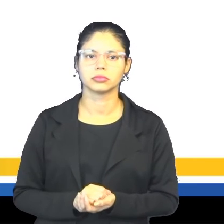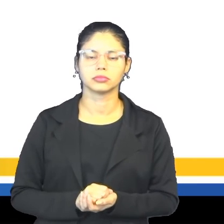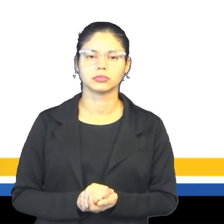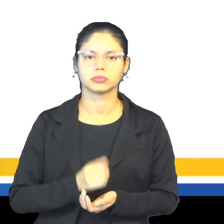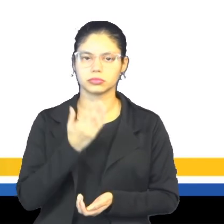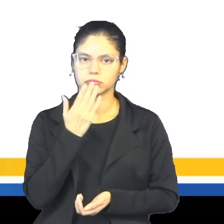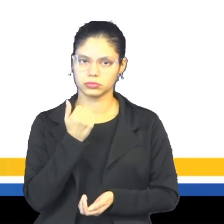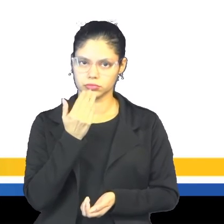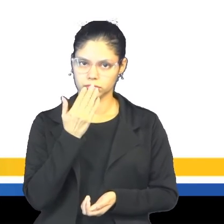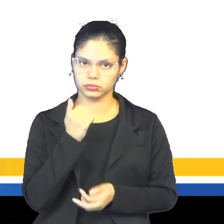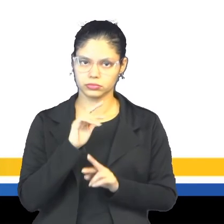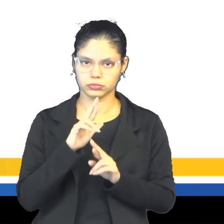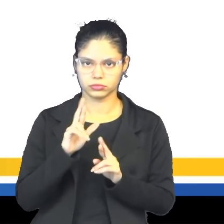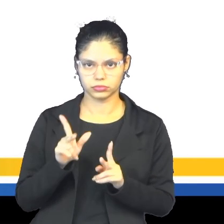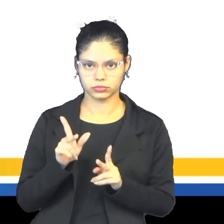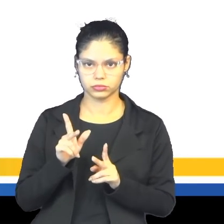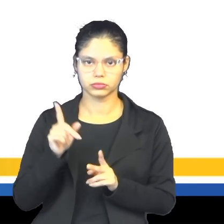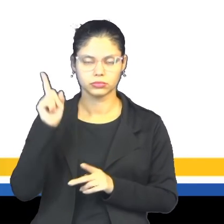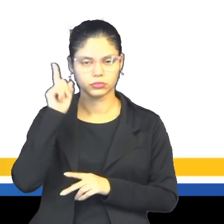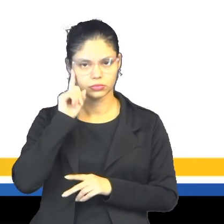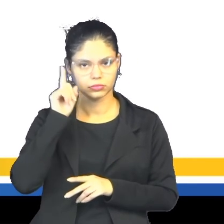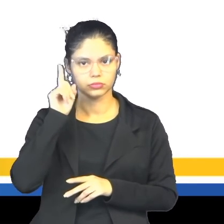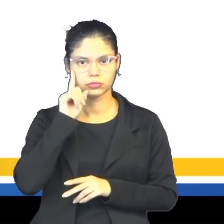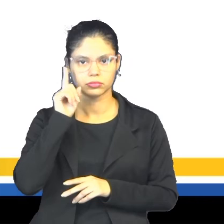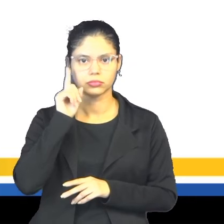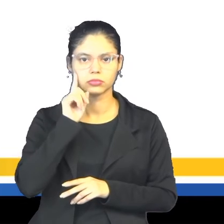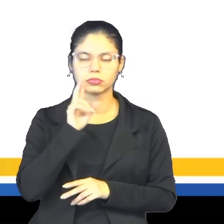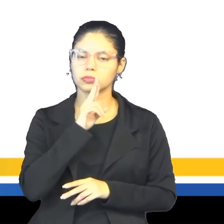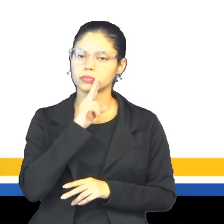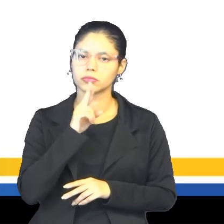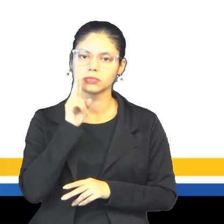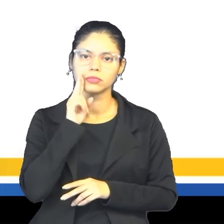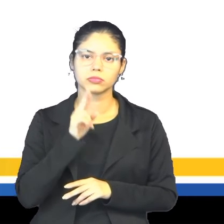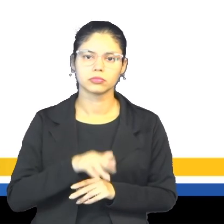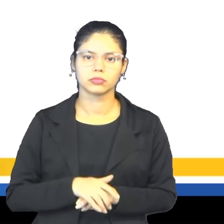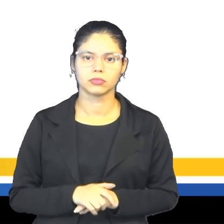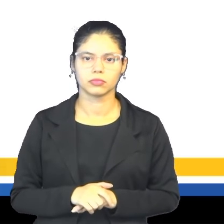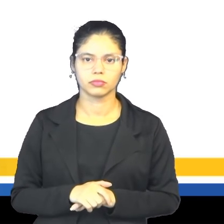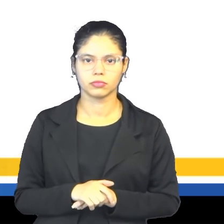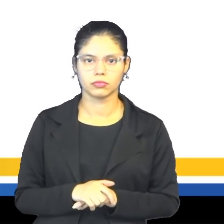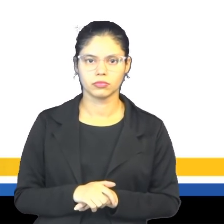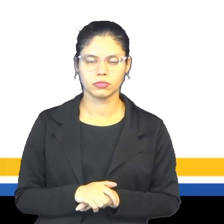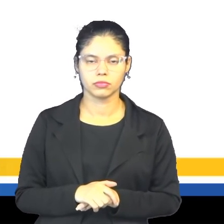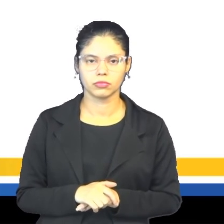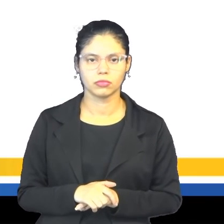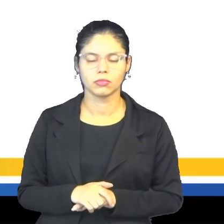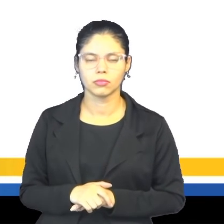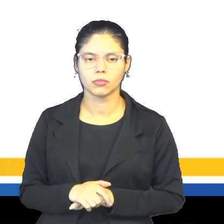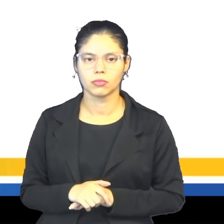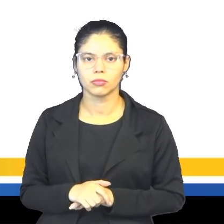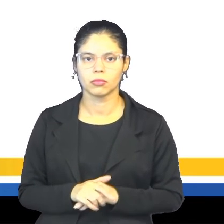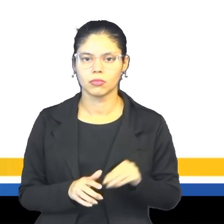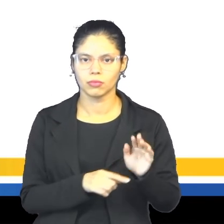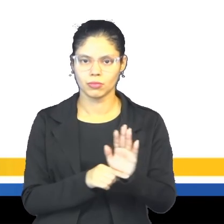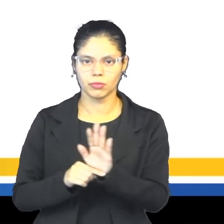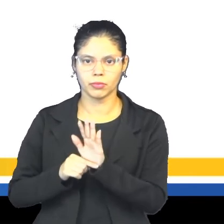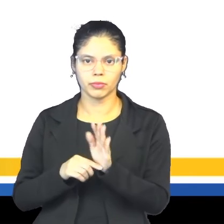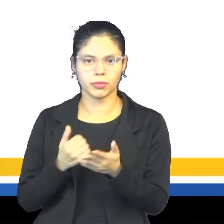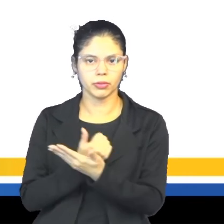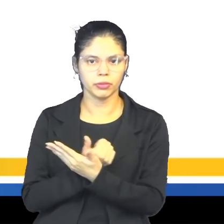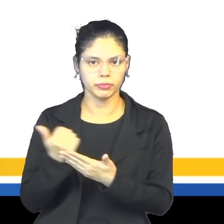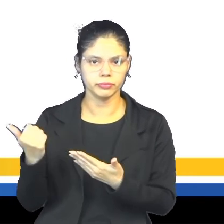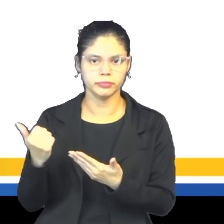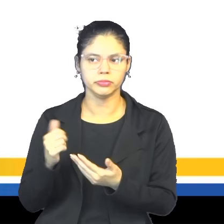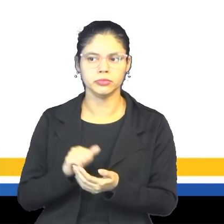Eu como em um restaurante diferente todos os dias, ok? No caso, essa frase aí indica uma ação que